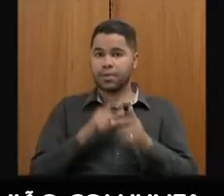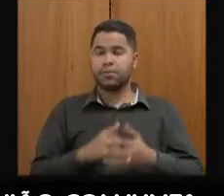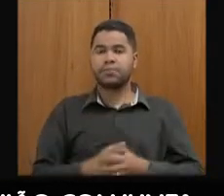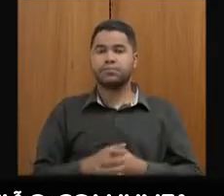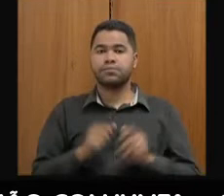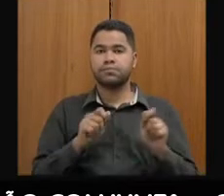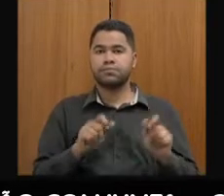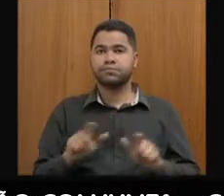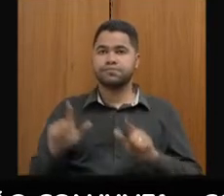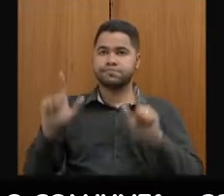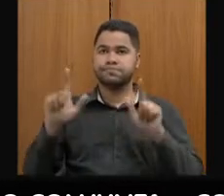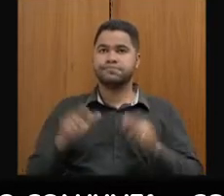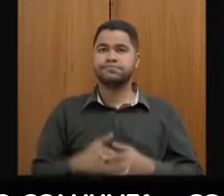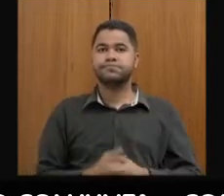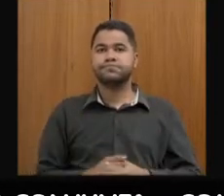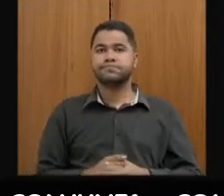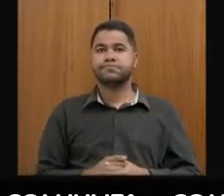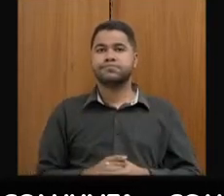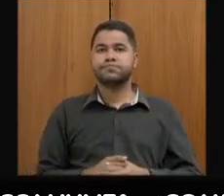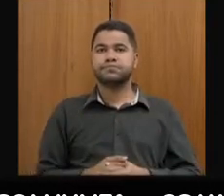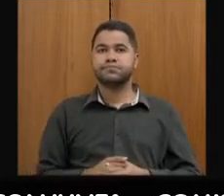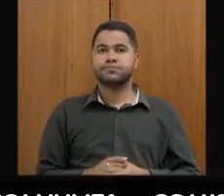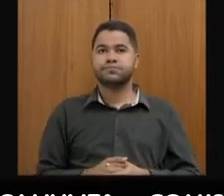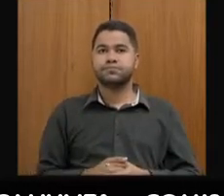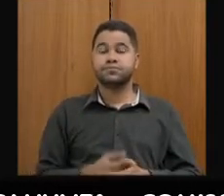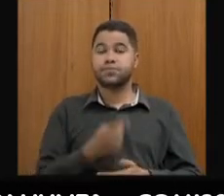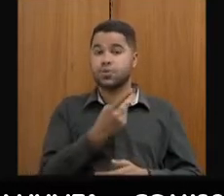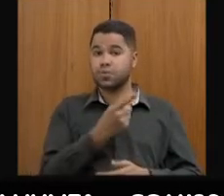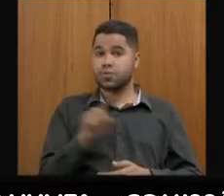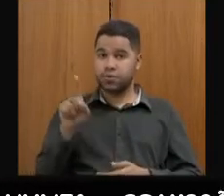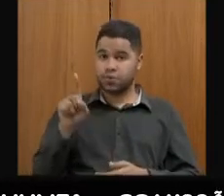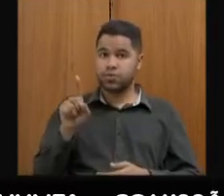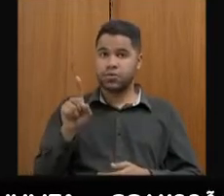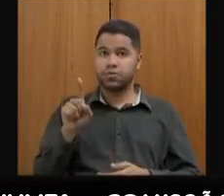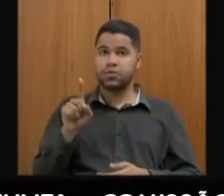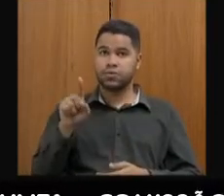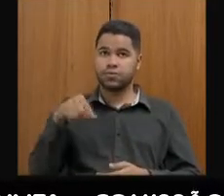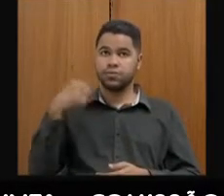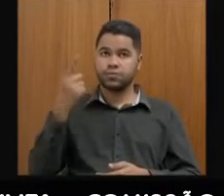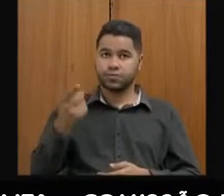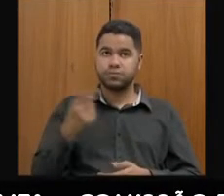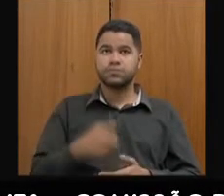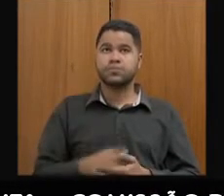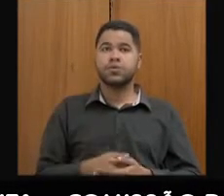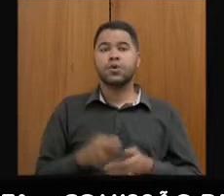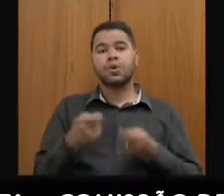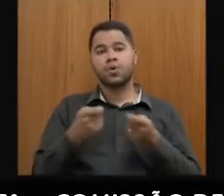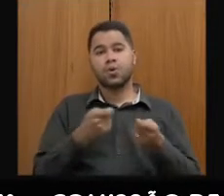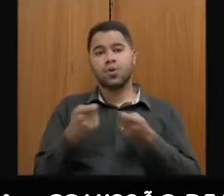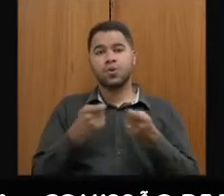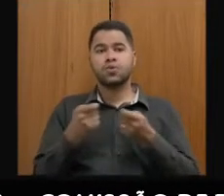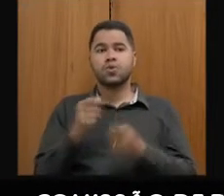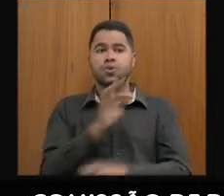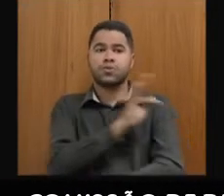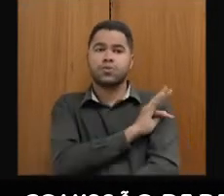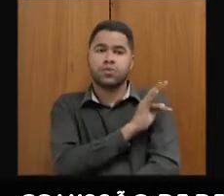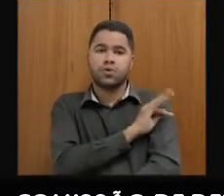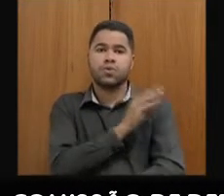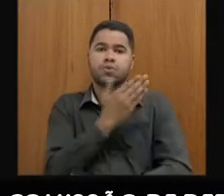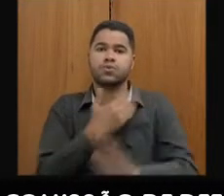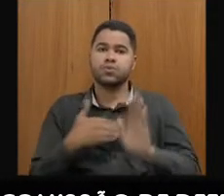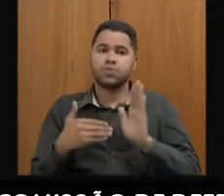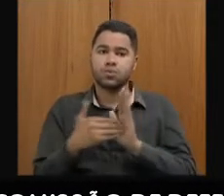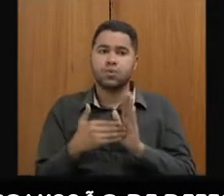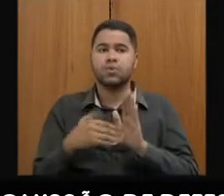Próximo, por favor. Por último, o próximo, e o controle fiscal, a receia do monitoramento de